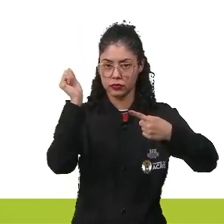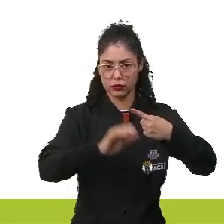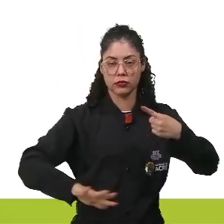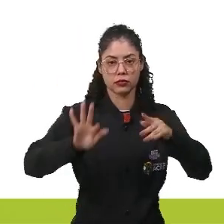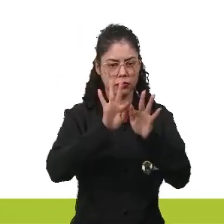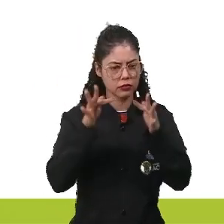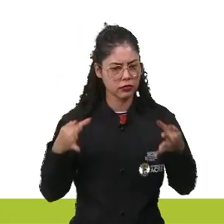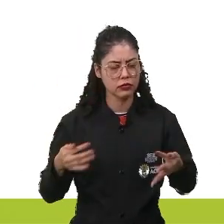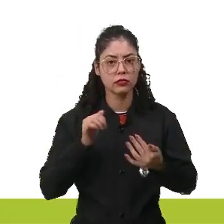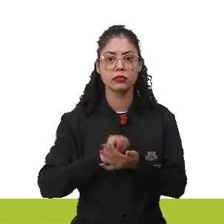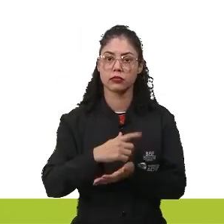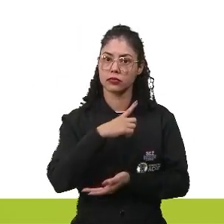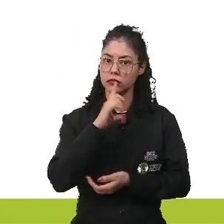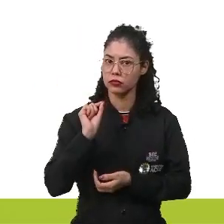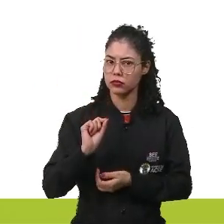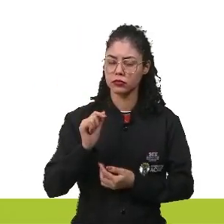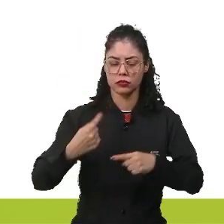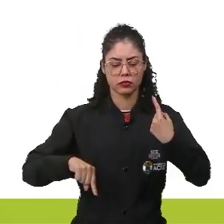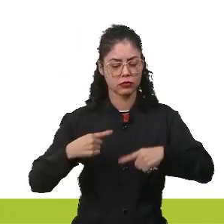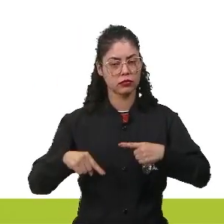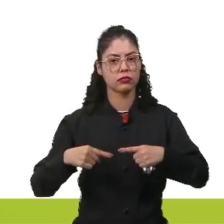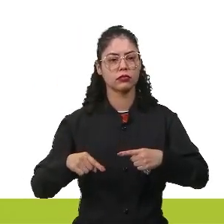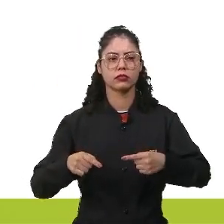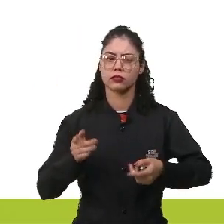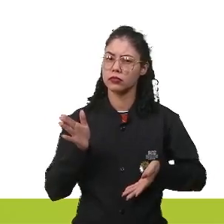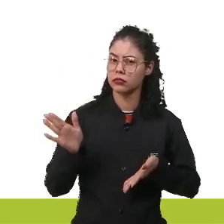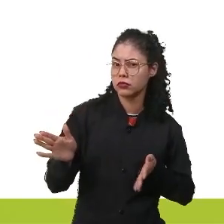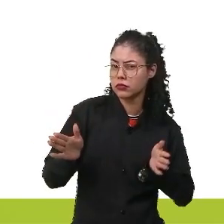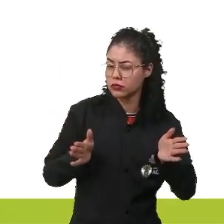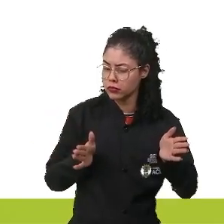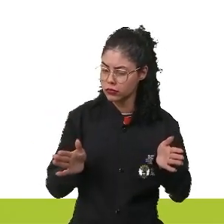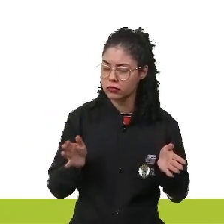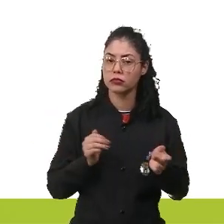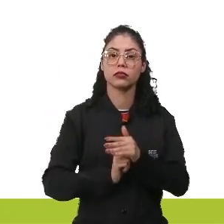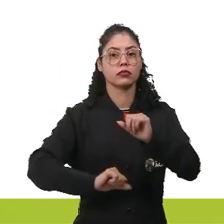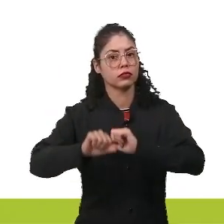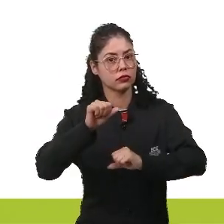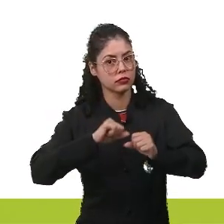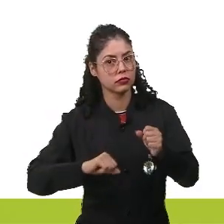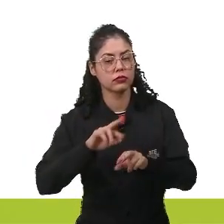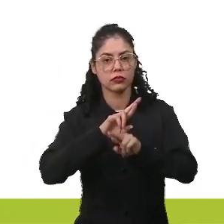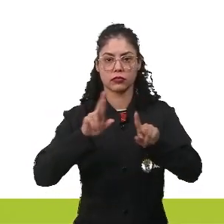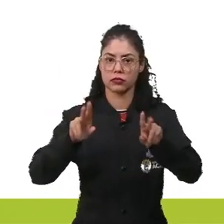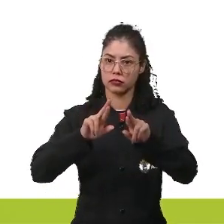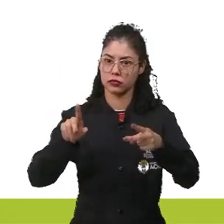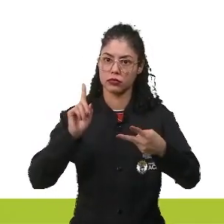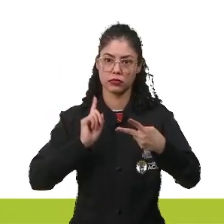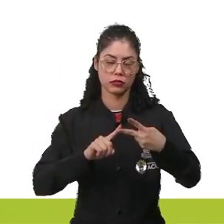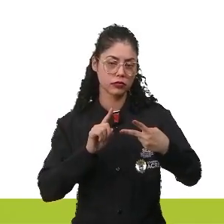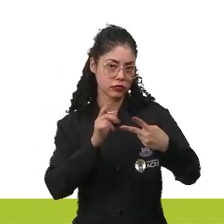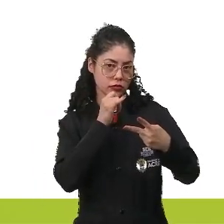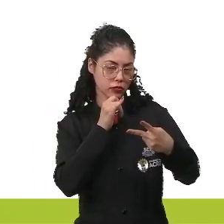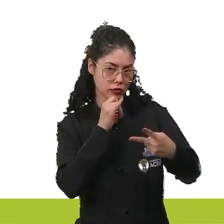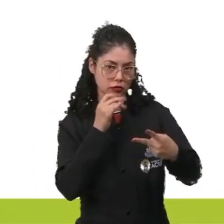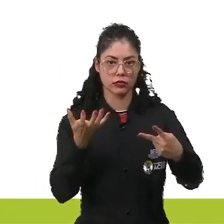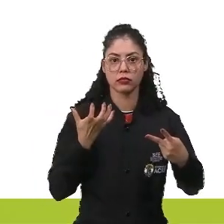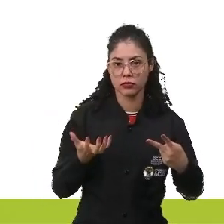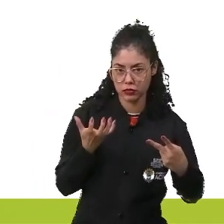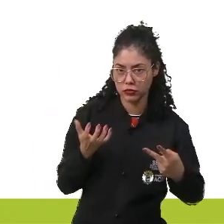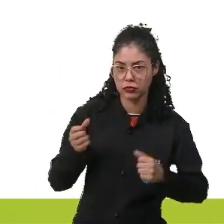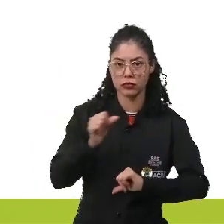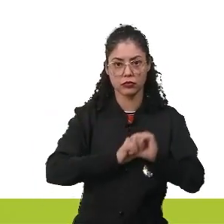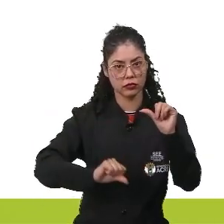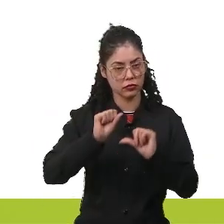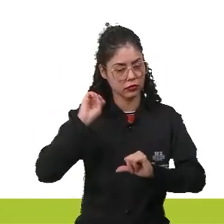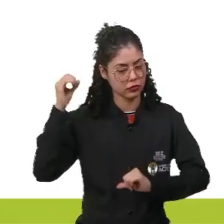mais simples, eles tinham uma política mais moderada, eles queriam a transformação de uma forma diferente dos jacobinos, por exemplo, que queriam que a